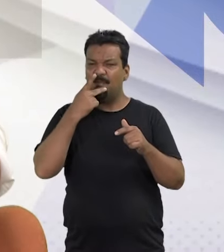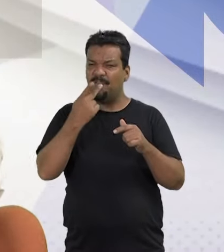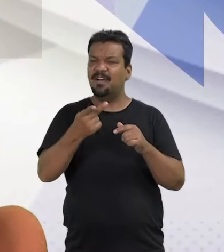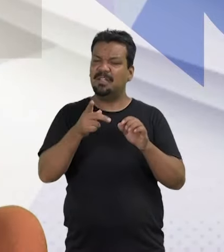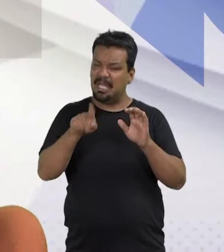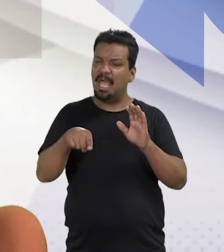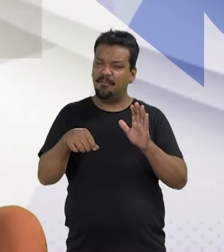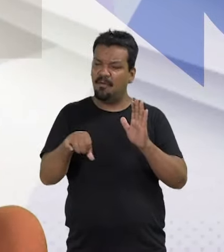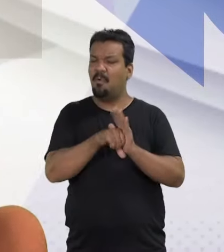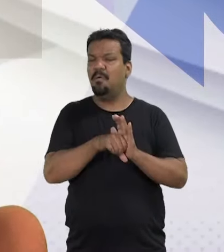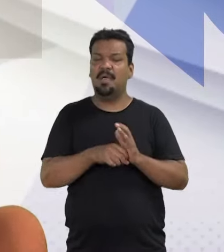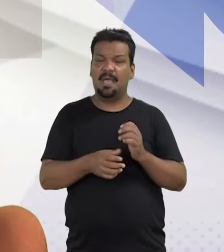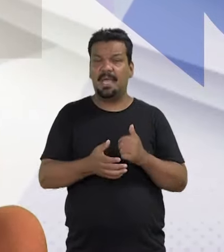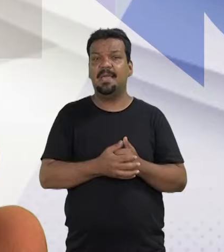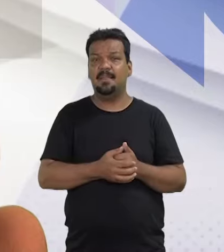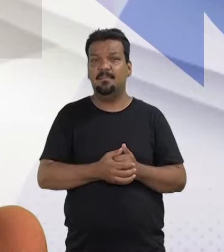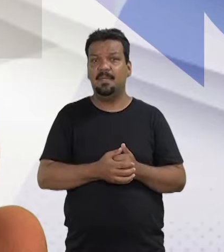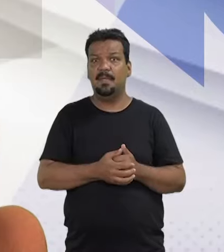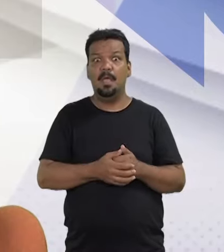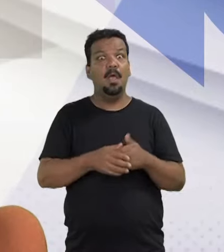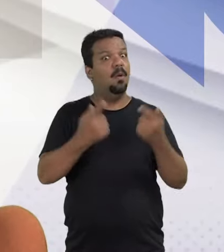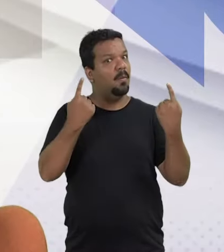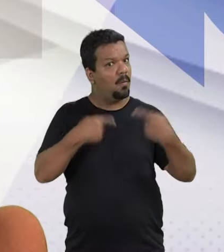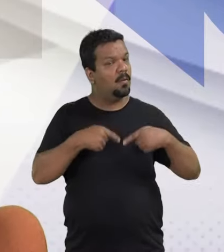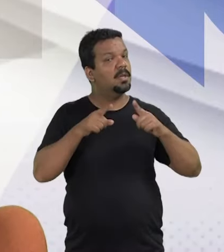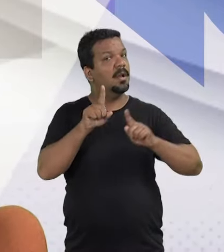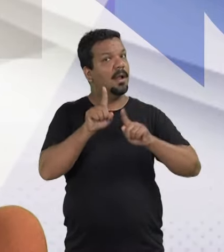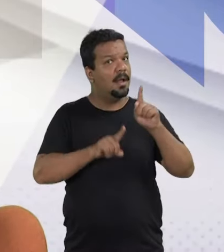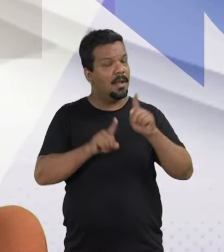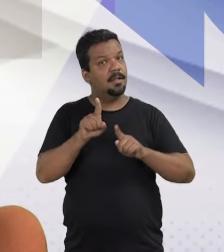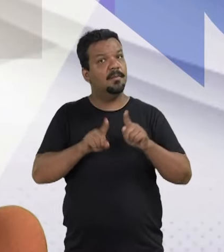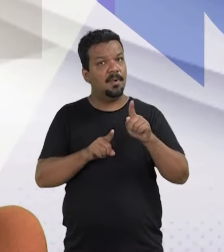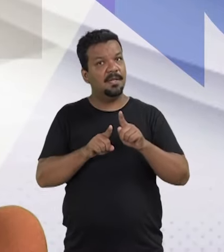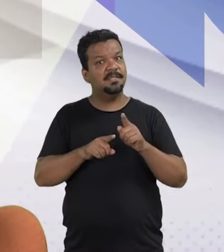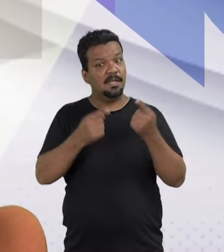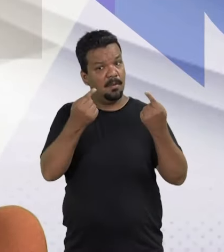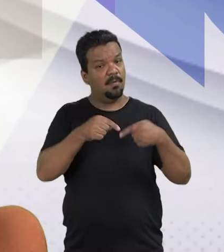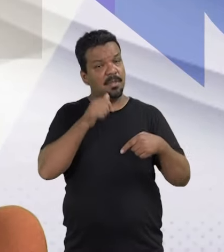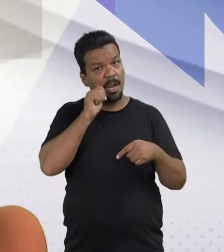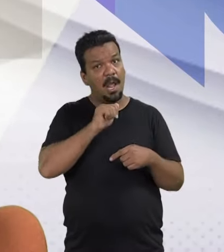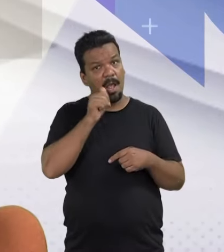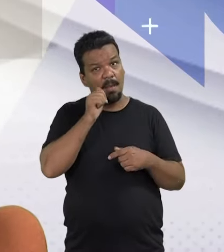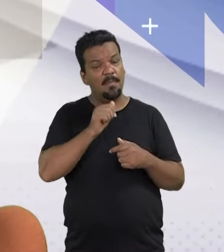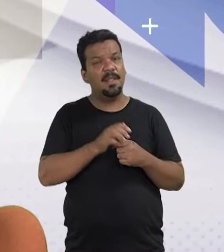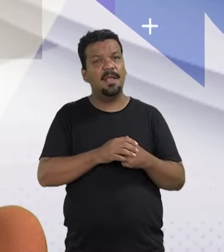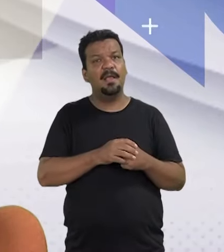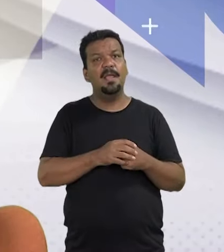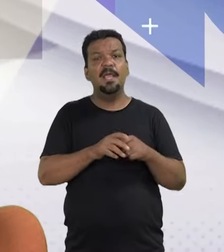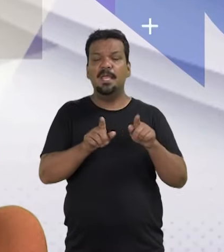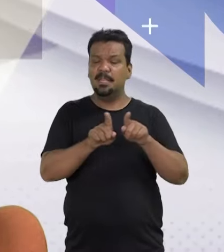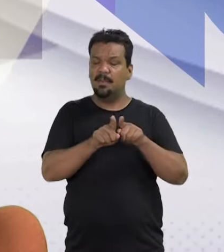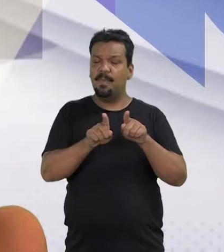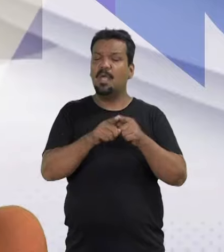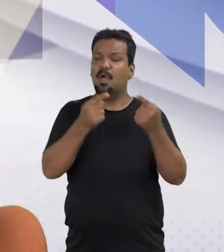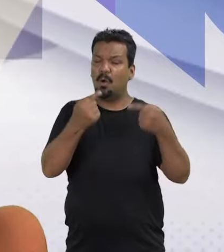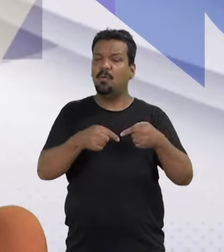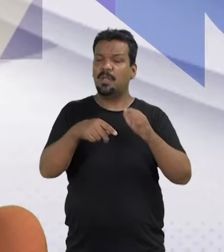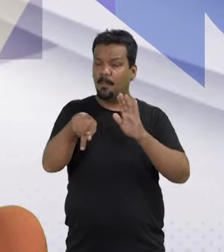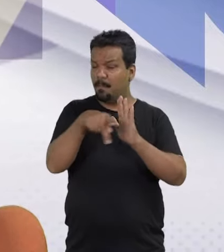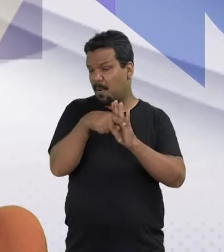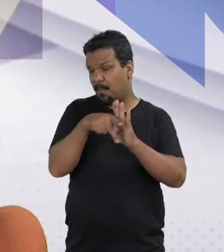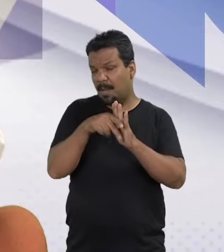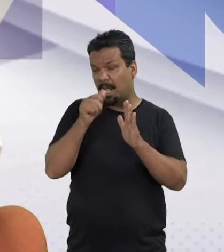que ali foi um crime. Cometeram um crime contra a democracia e cometeram um crime contra as mulheres e cometeram um crime contra a Dilma.